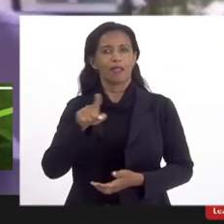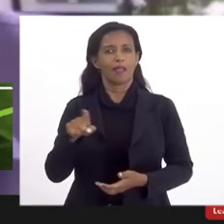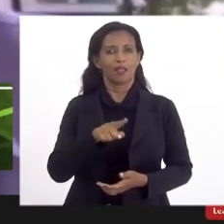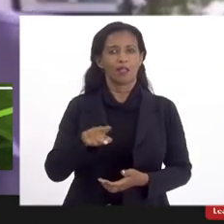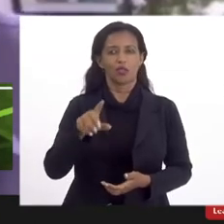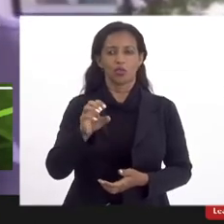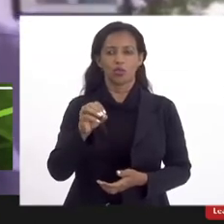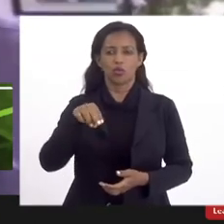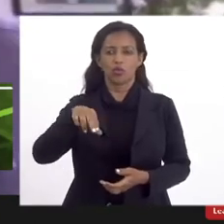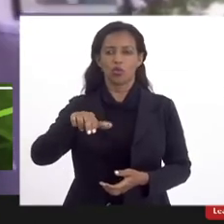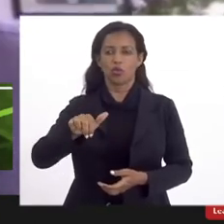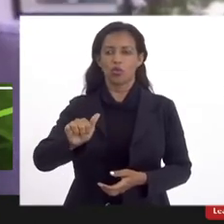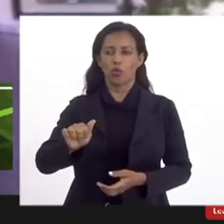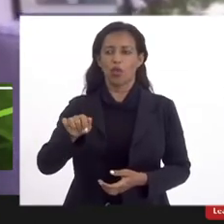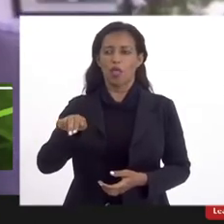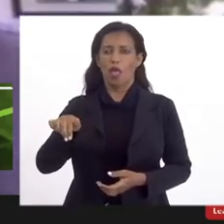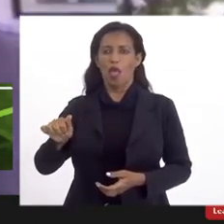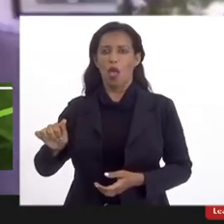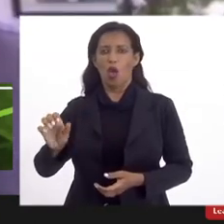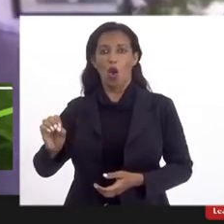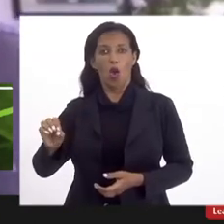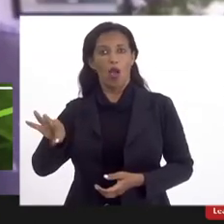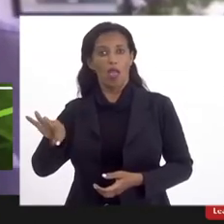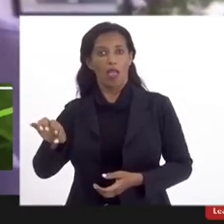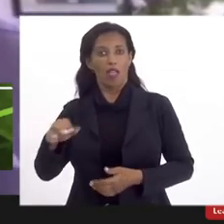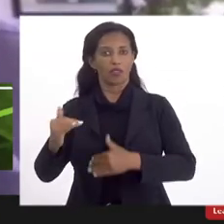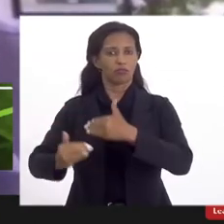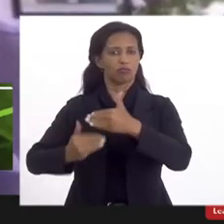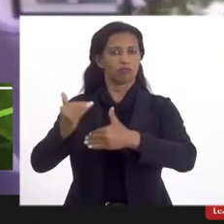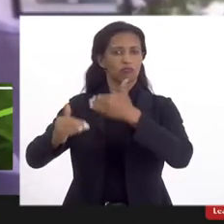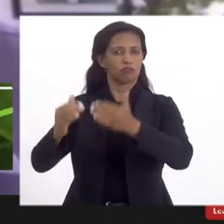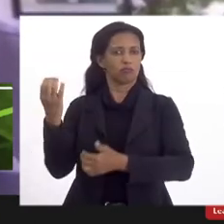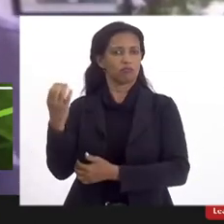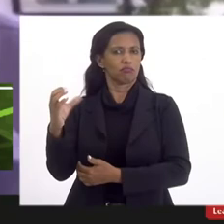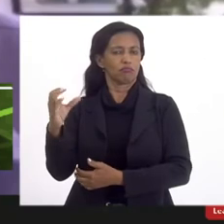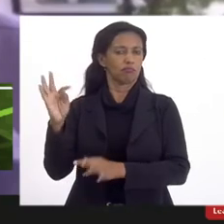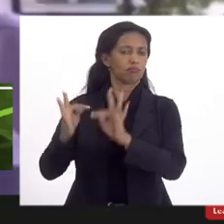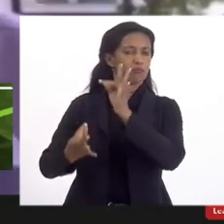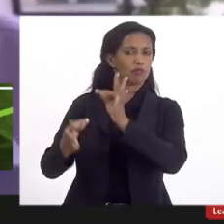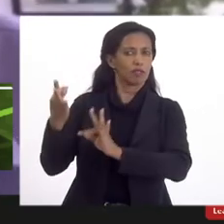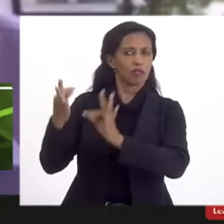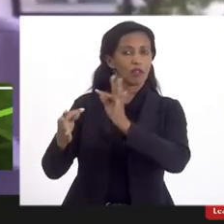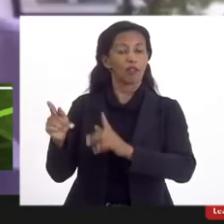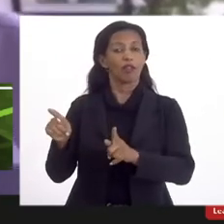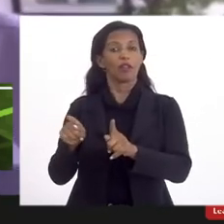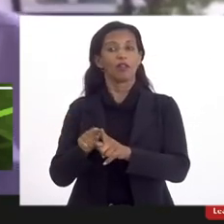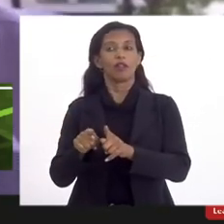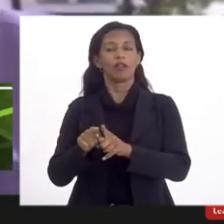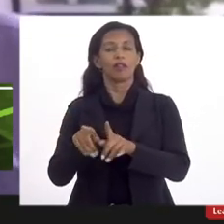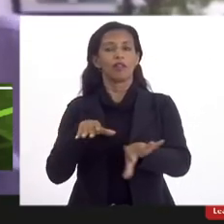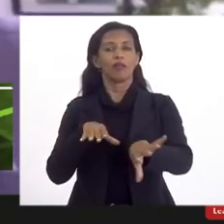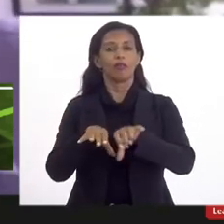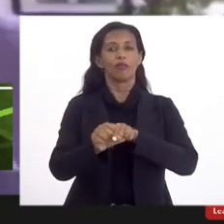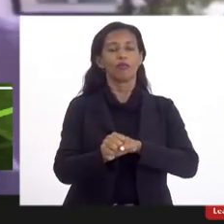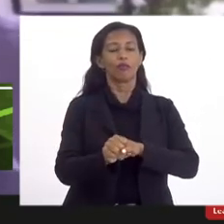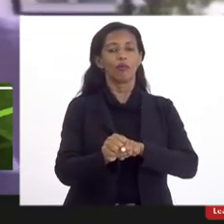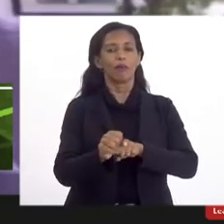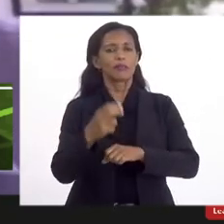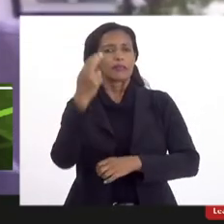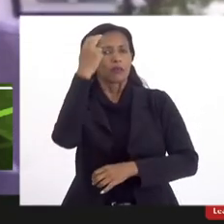ao desenvolvimento tecnológico científico e a formação